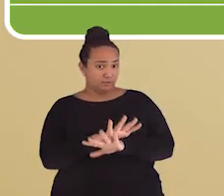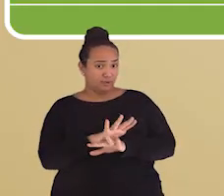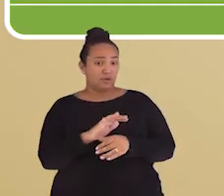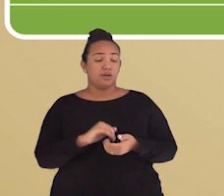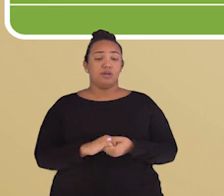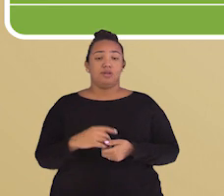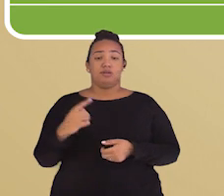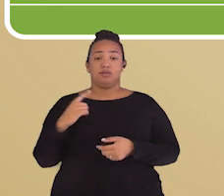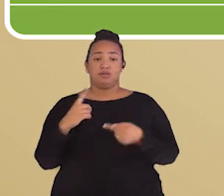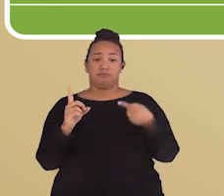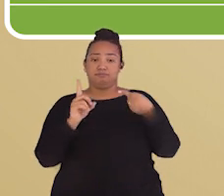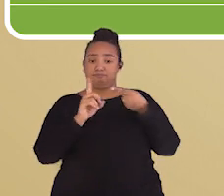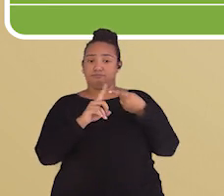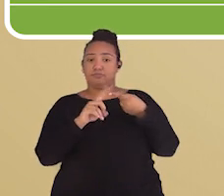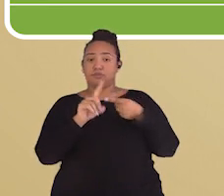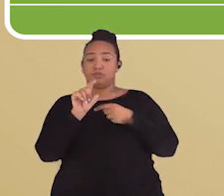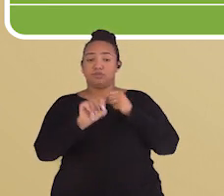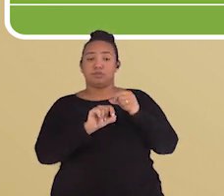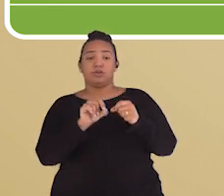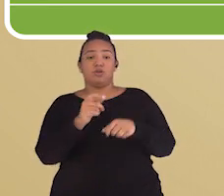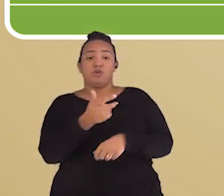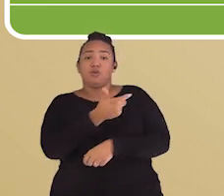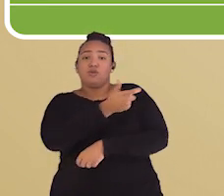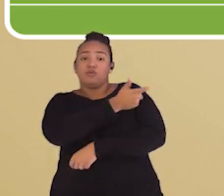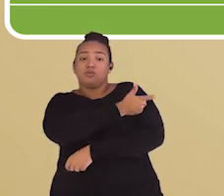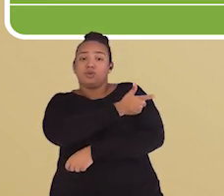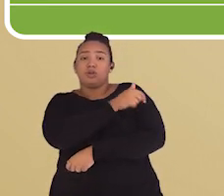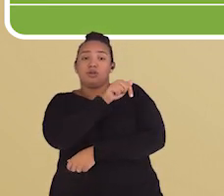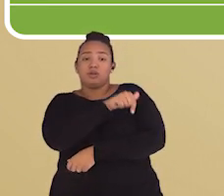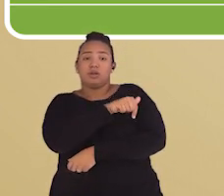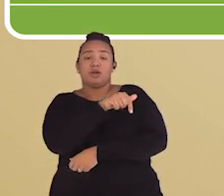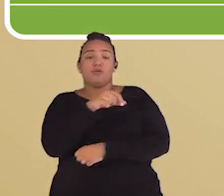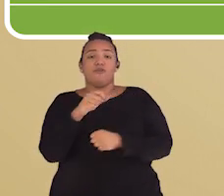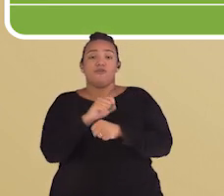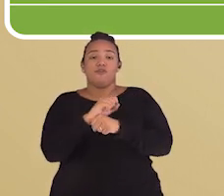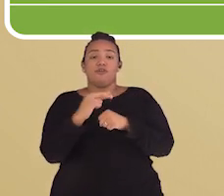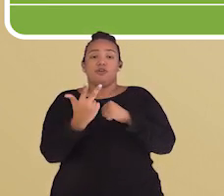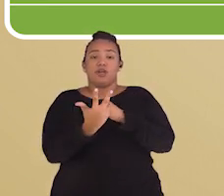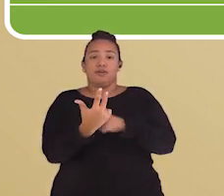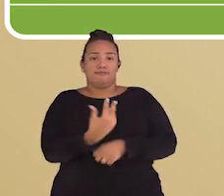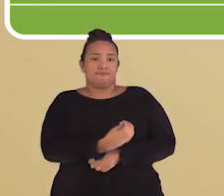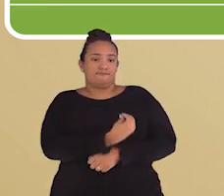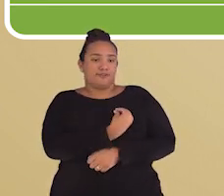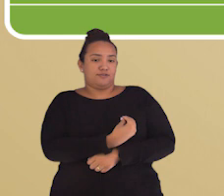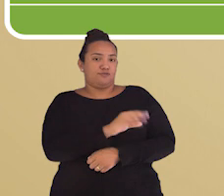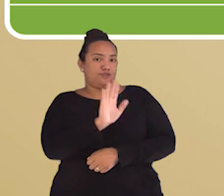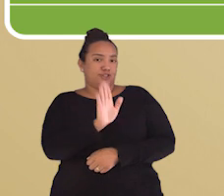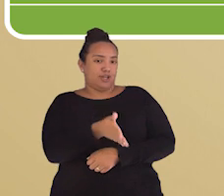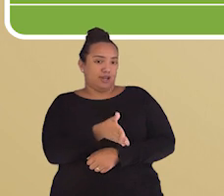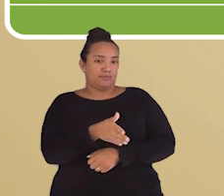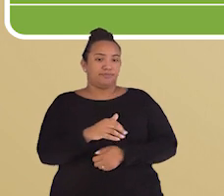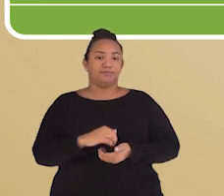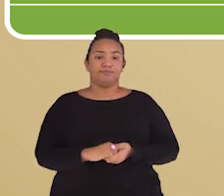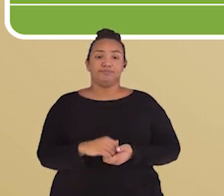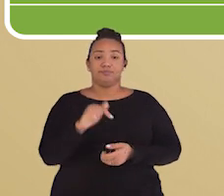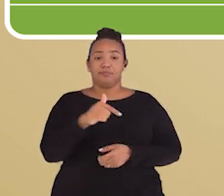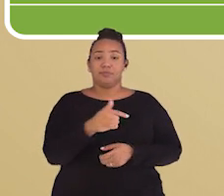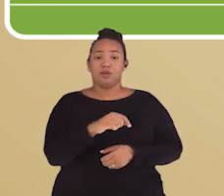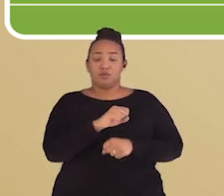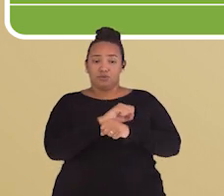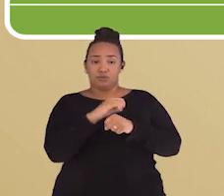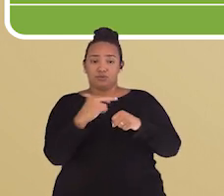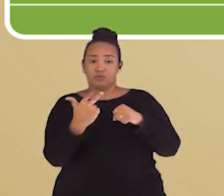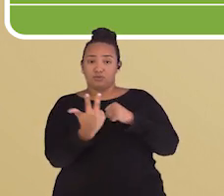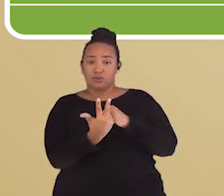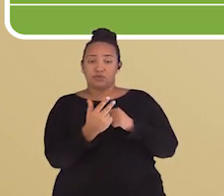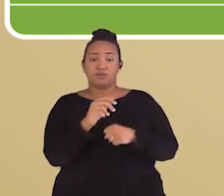primeiro tipo de vacina é quando a carga do vírus é vivo. Mas sem a capacidade de intoxicação. Ou seja,